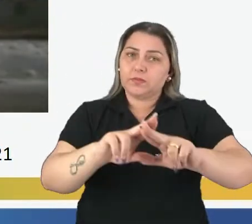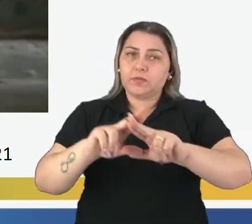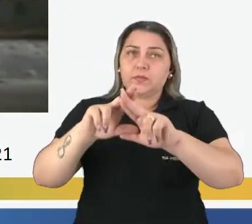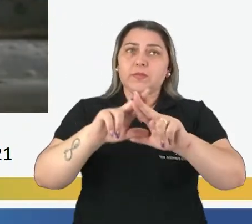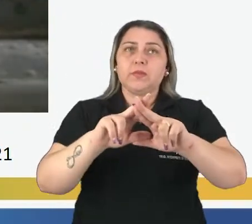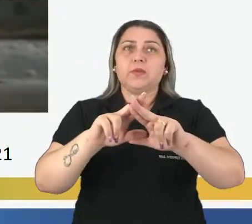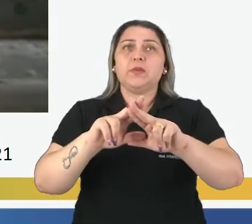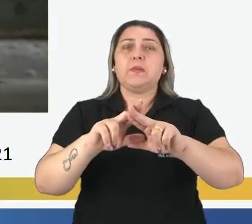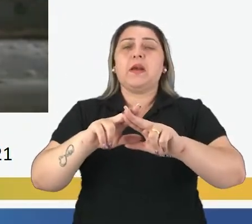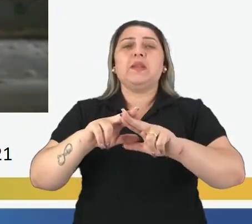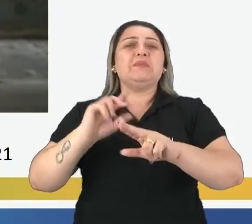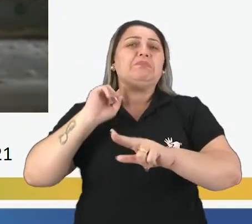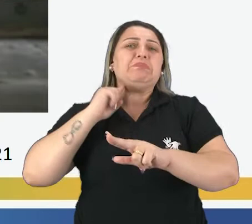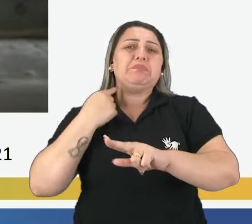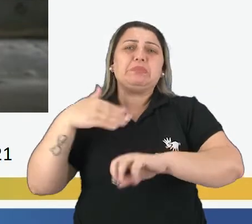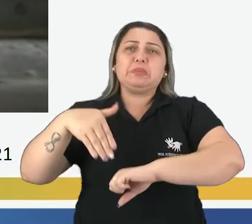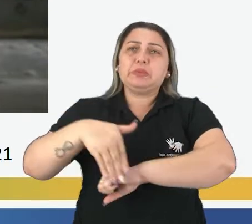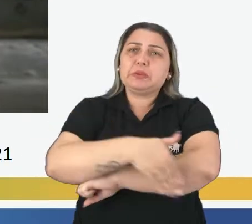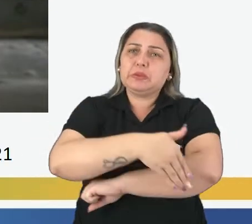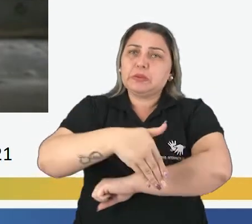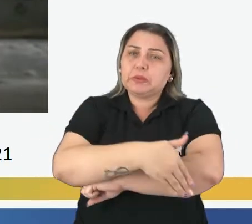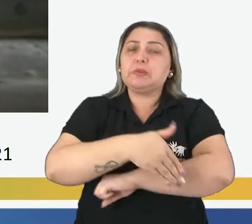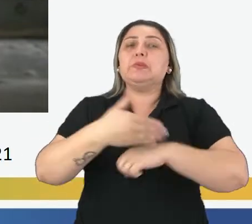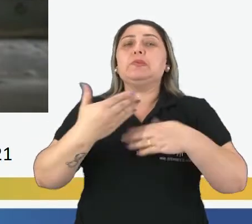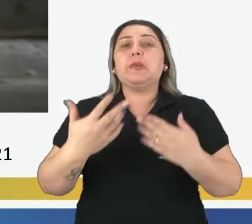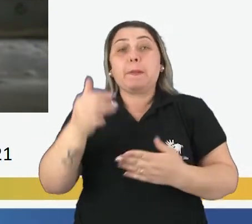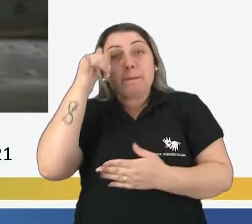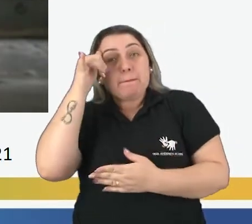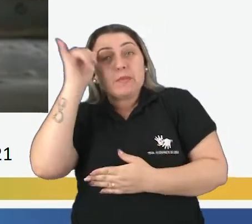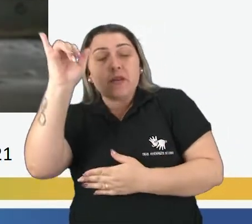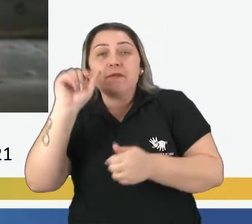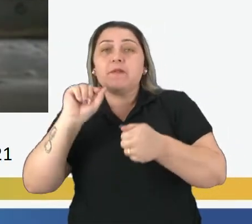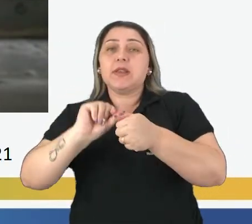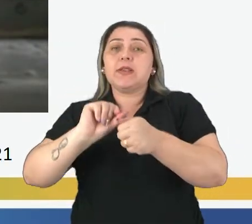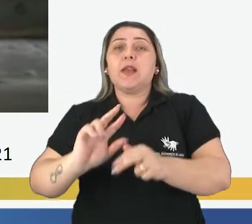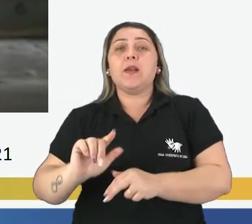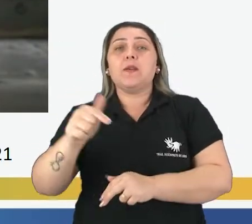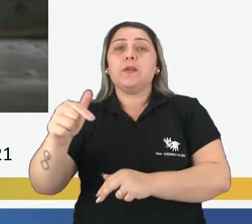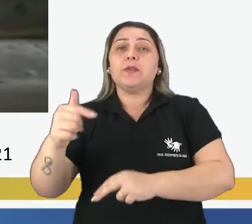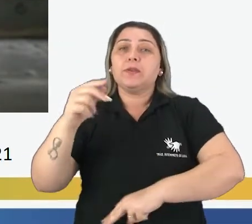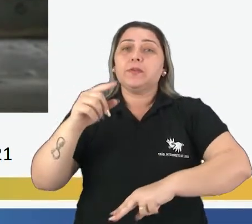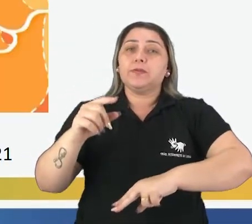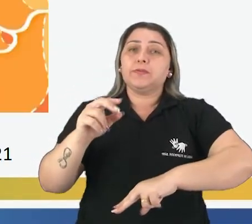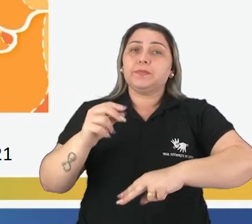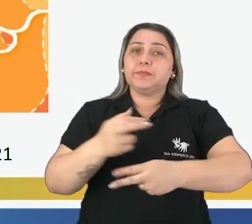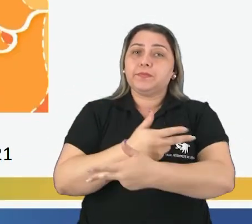Por que você tem sujeira na rua. Em vez de virar sujeira na rua a gente pode fazer outras coisas, não é?